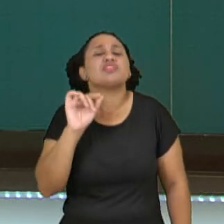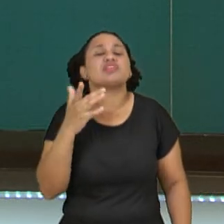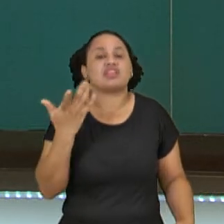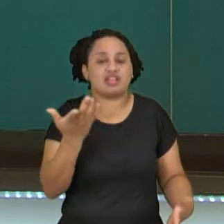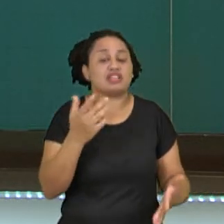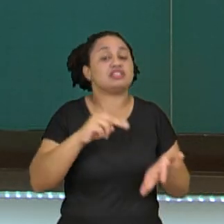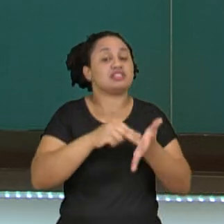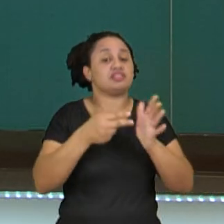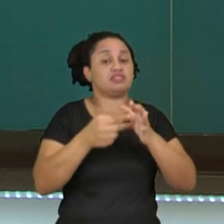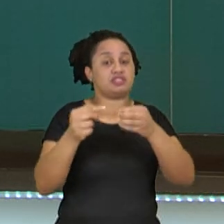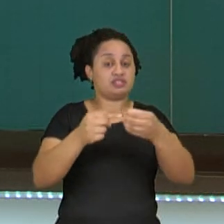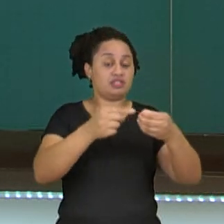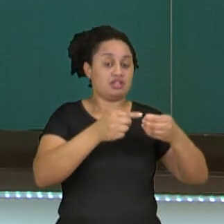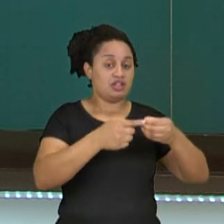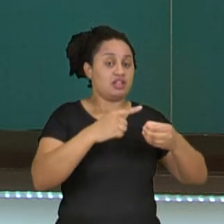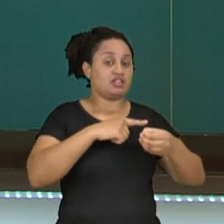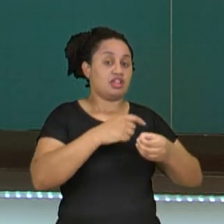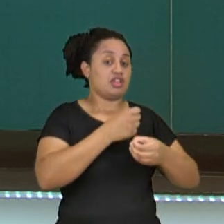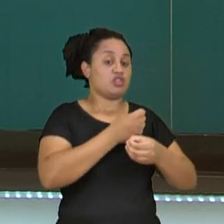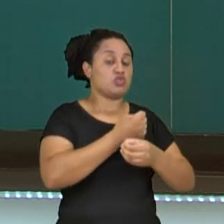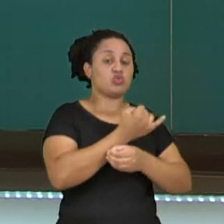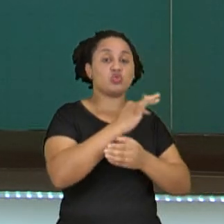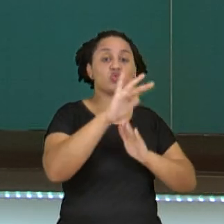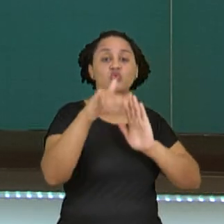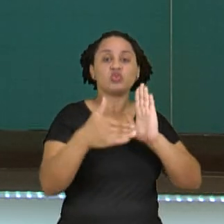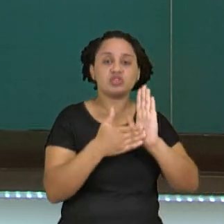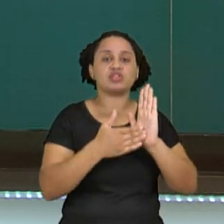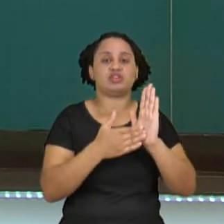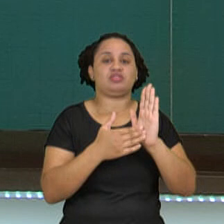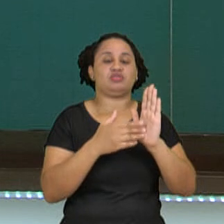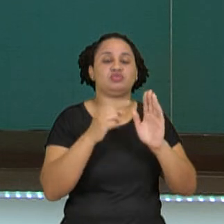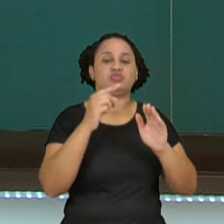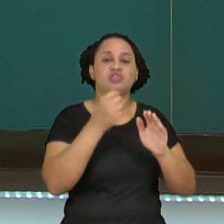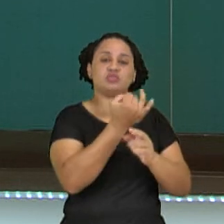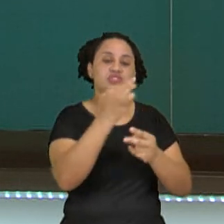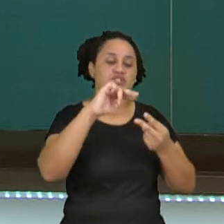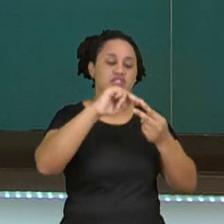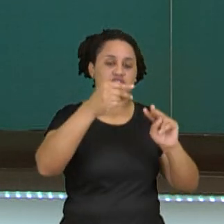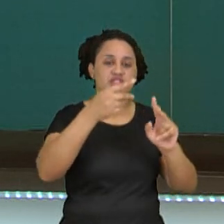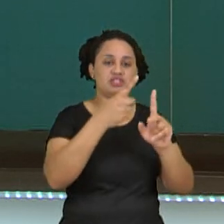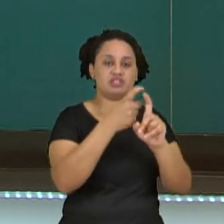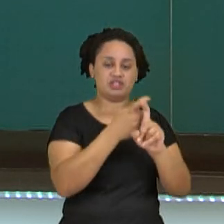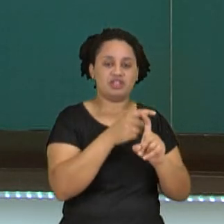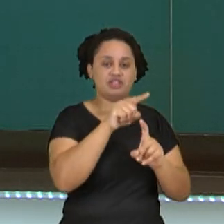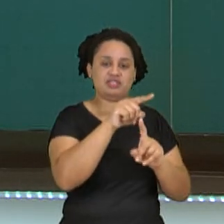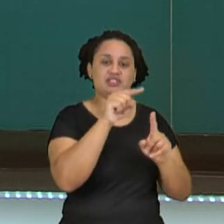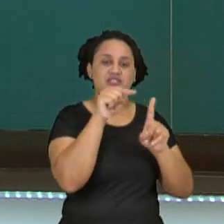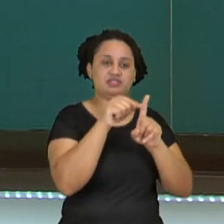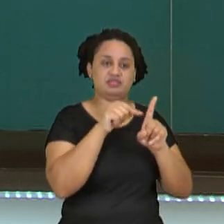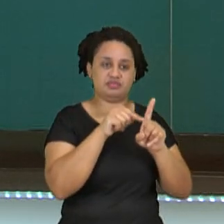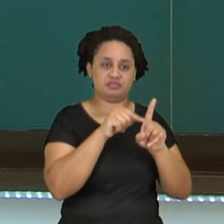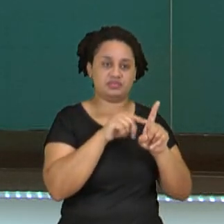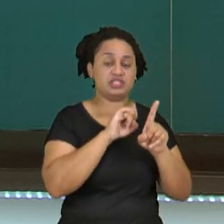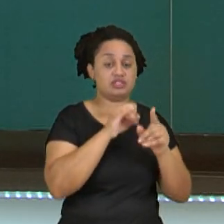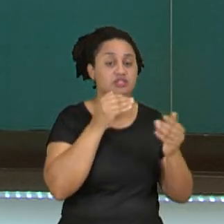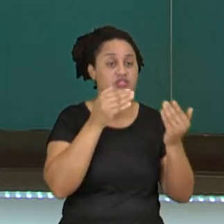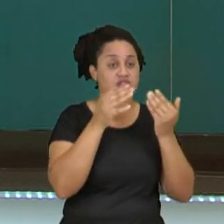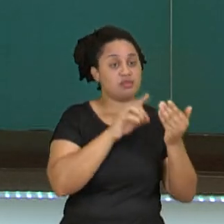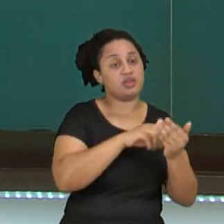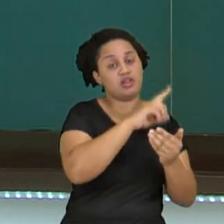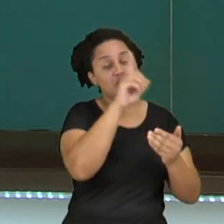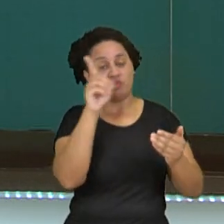a célula tem o total de número de cromossomos da espécie. Se eu for comparar com outro tipo de divisão celular, a gente vê que tem diferença.